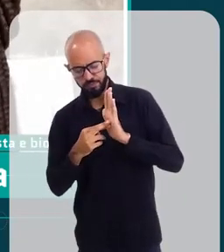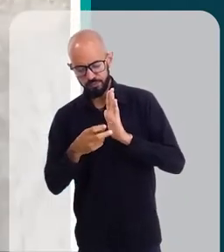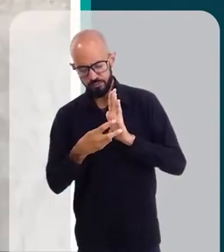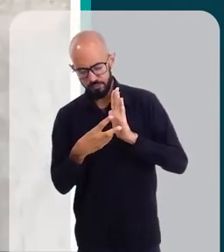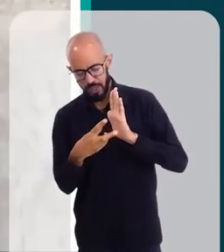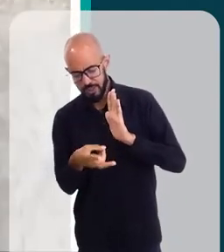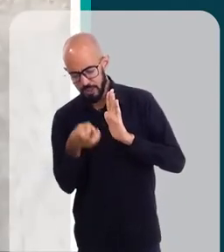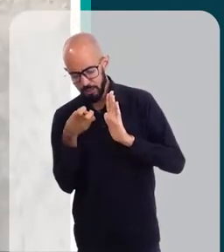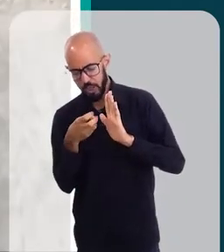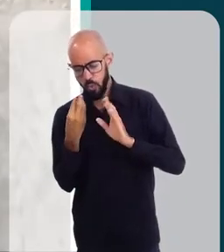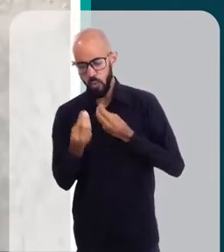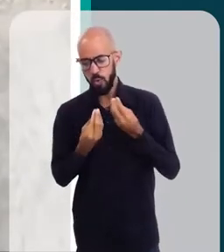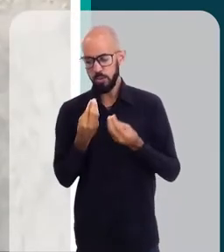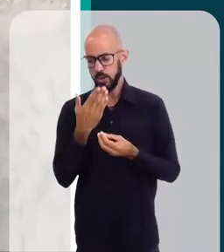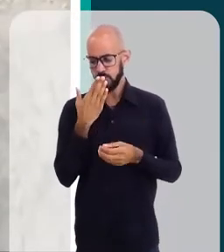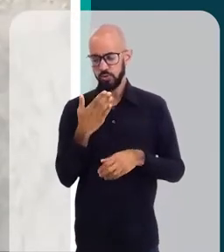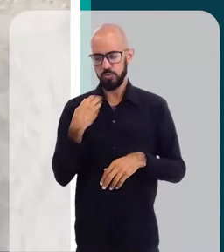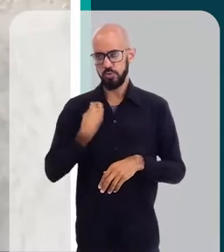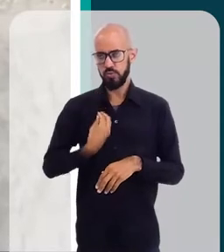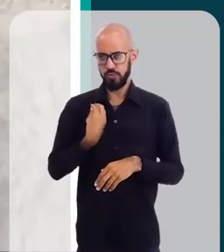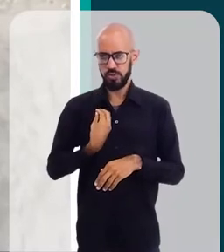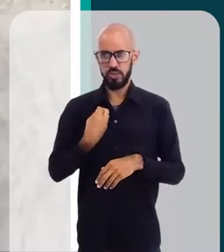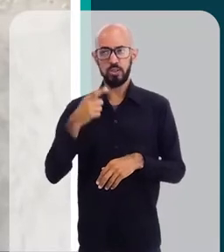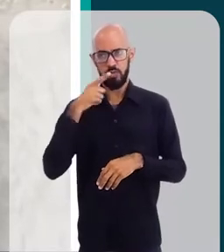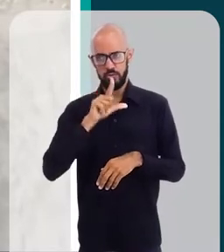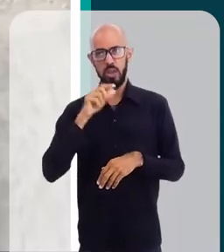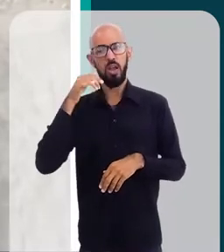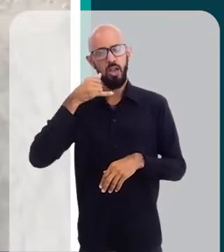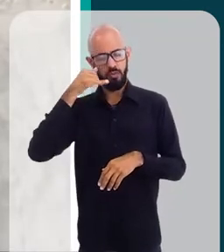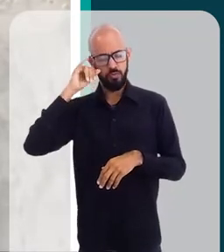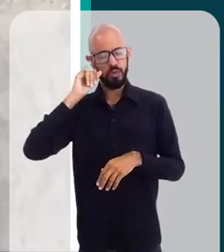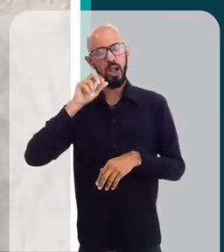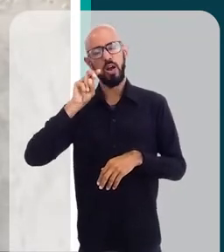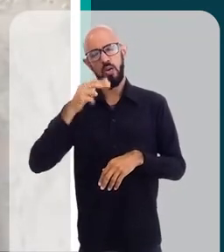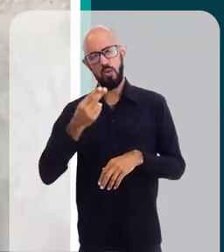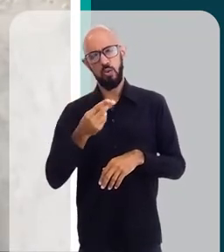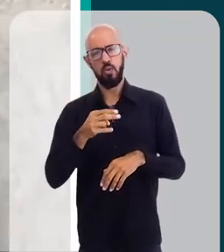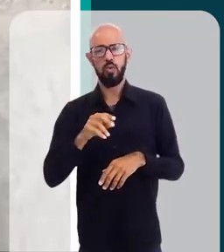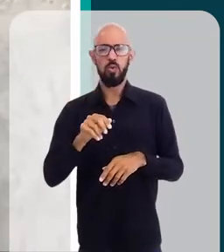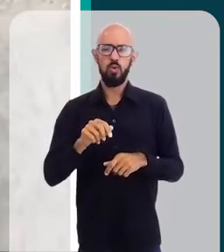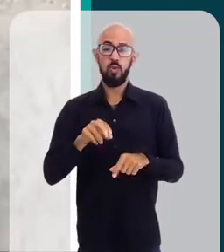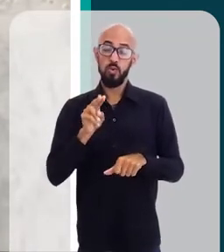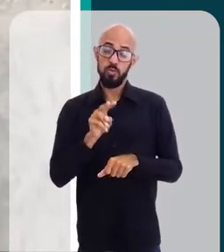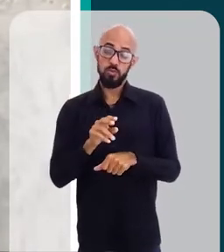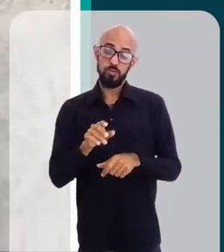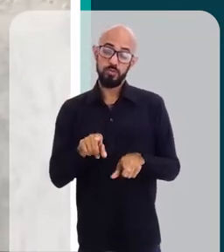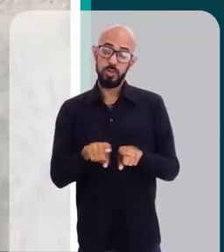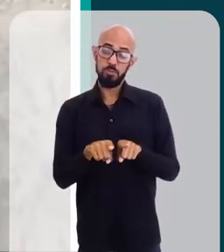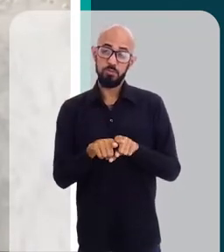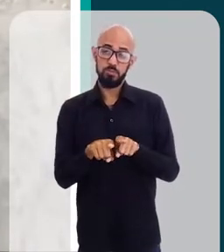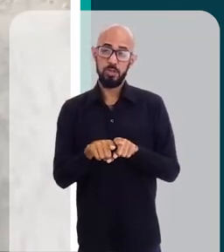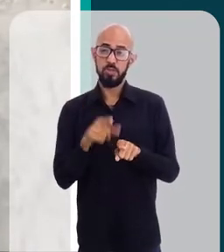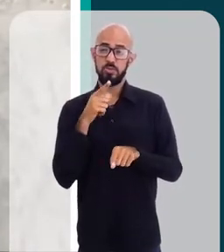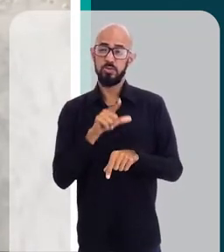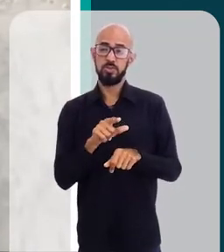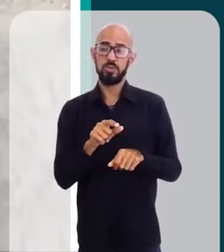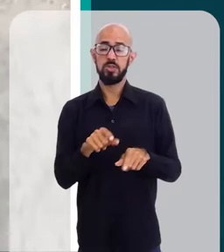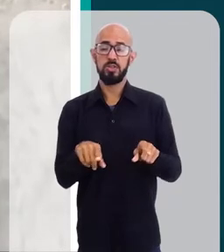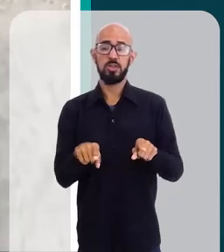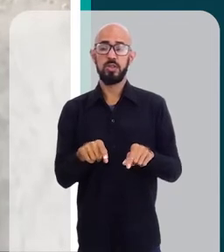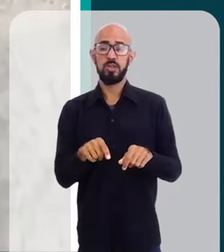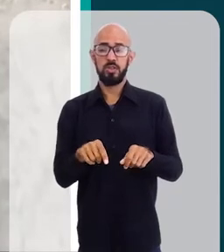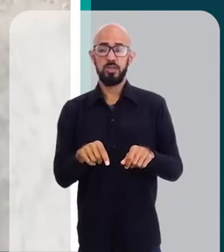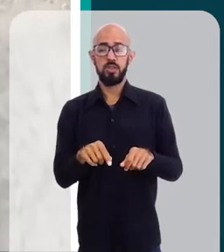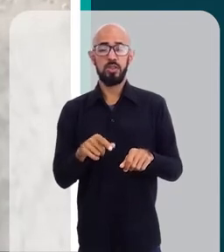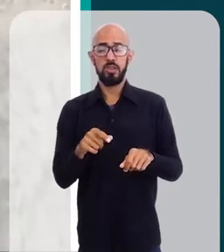paciente, de forma geral, a gente começa a evitar ou prevenir algumas disfunções ou patologias desses pacientes, principalmente de pele negra.